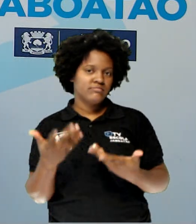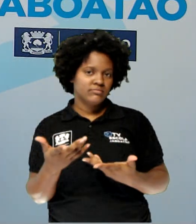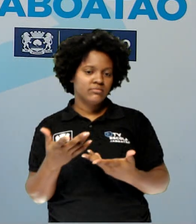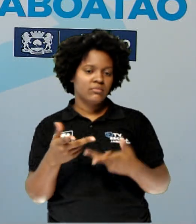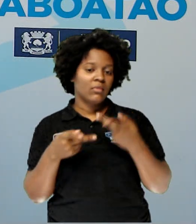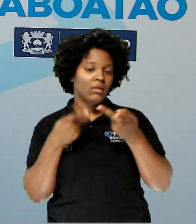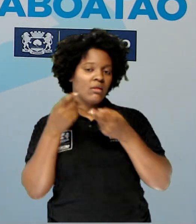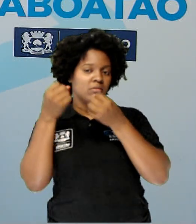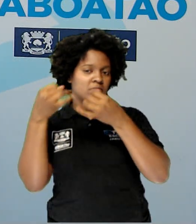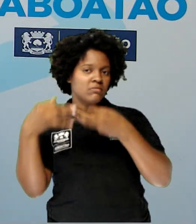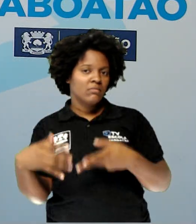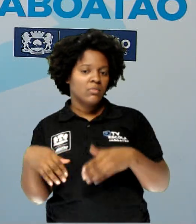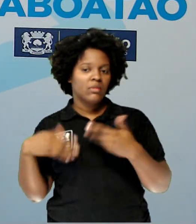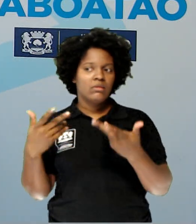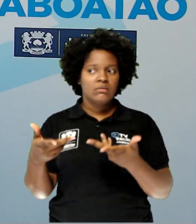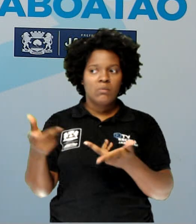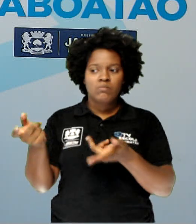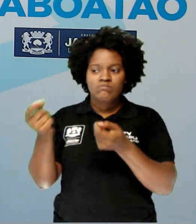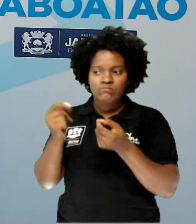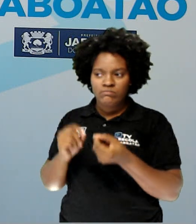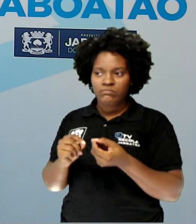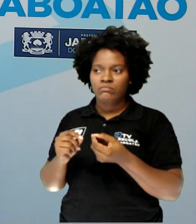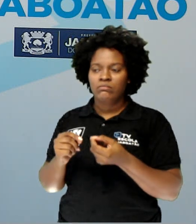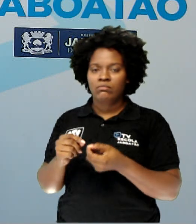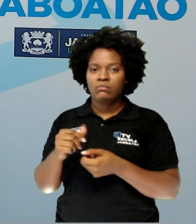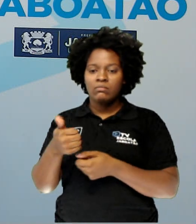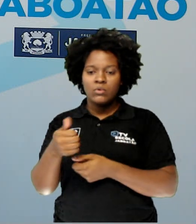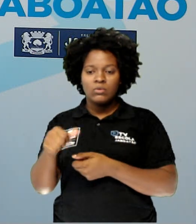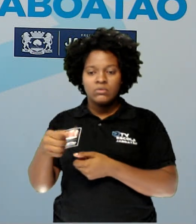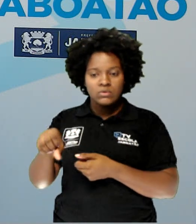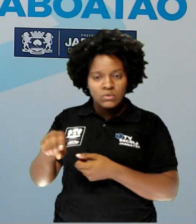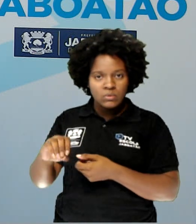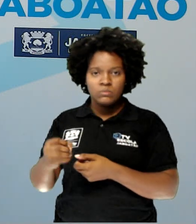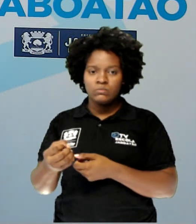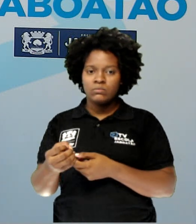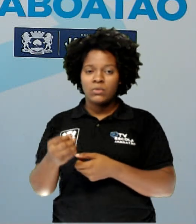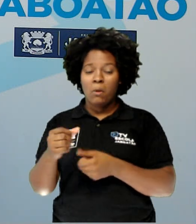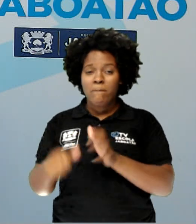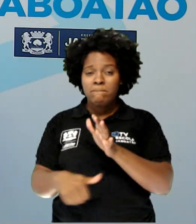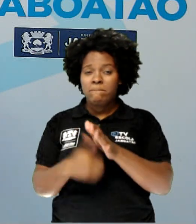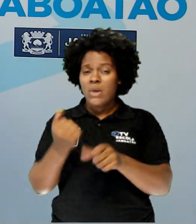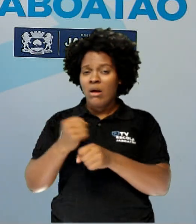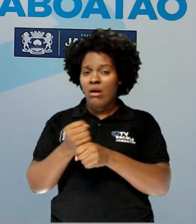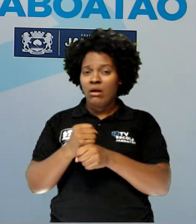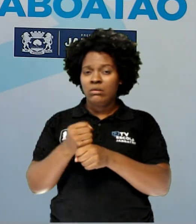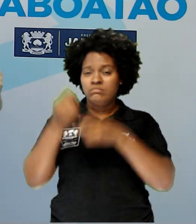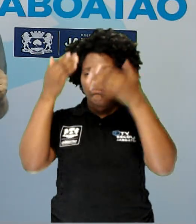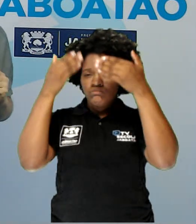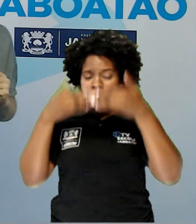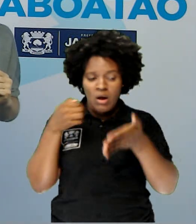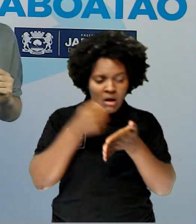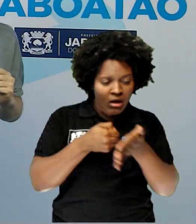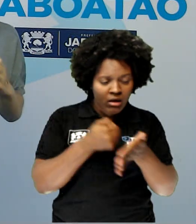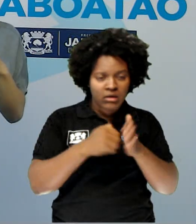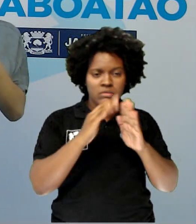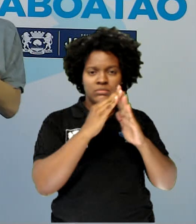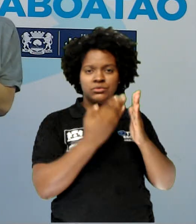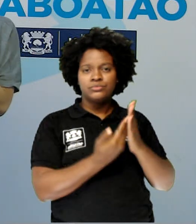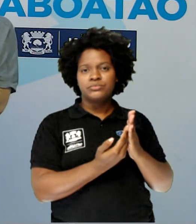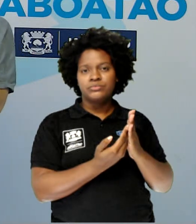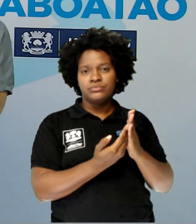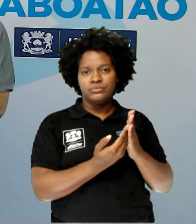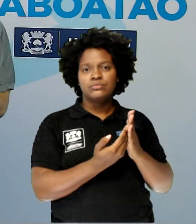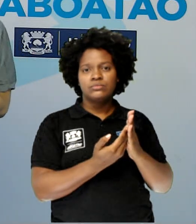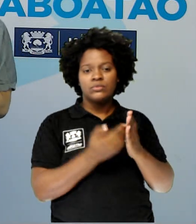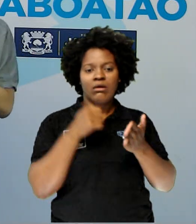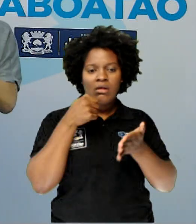vai dizer assim, então veio 1980, o primeiro ano em que o véu se tornou obrigatório nas escolas. Então,